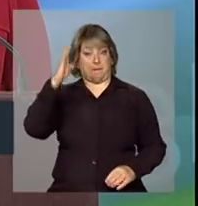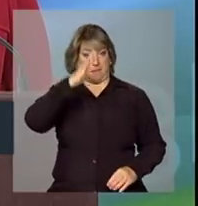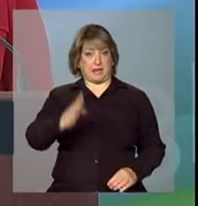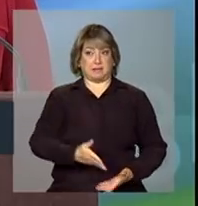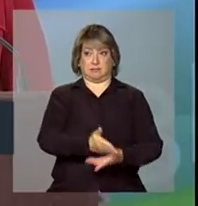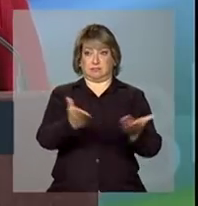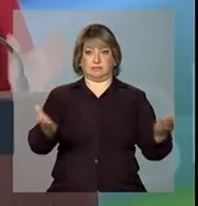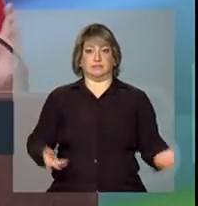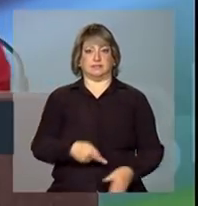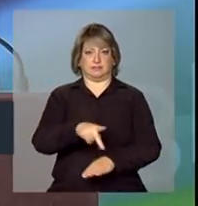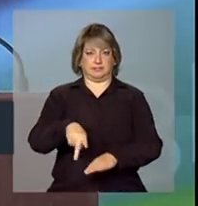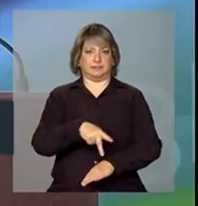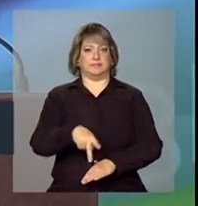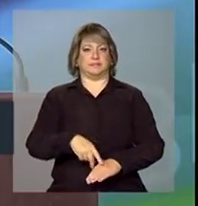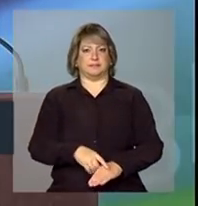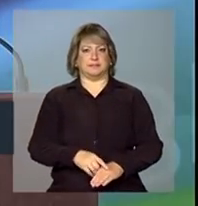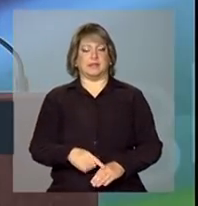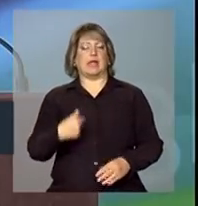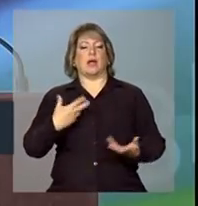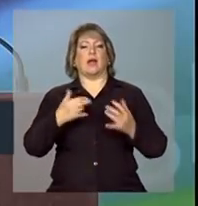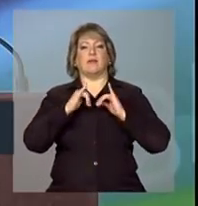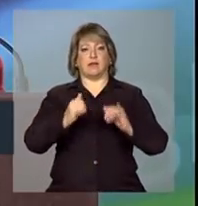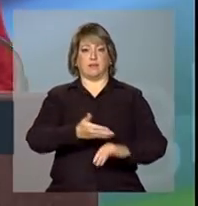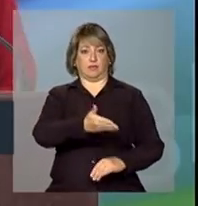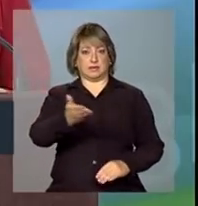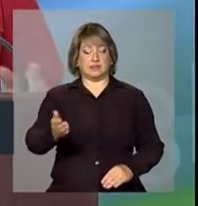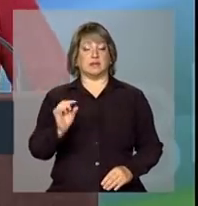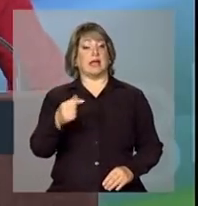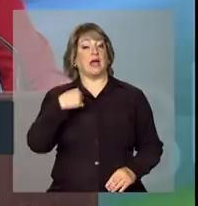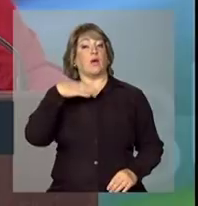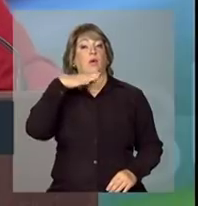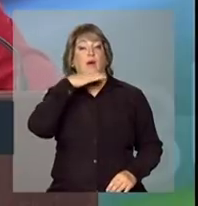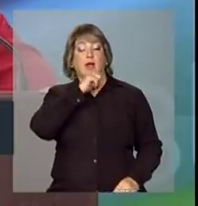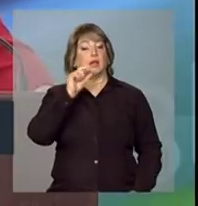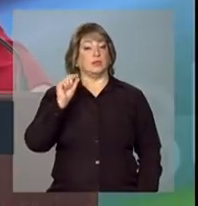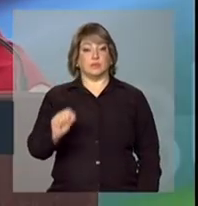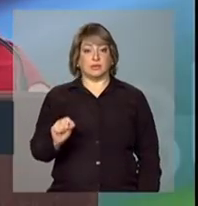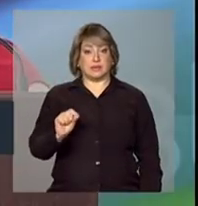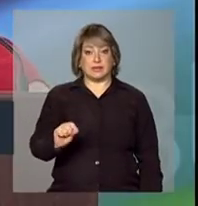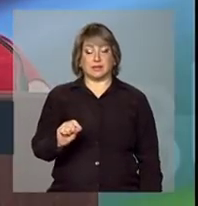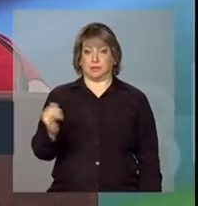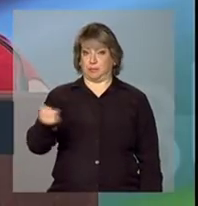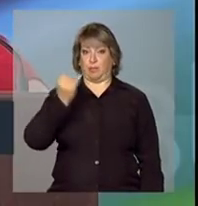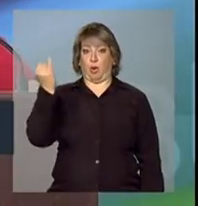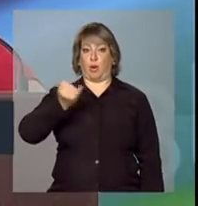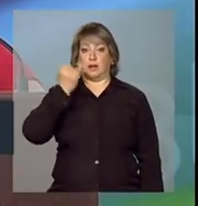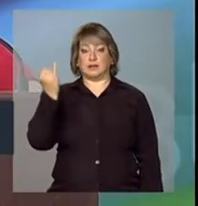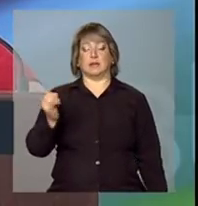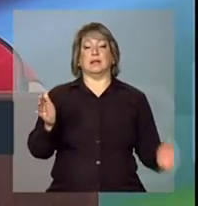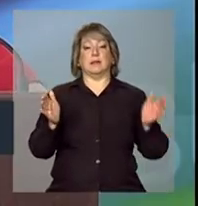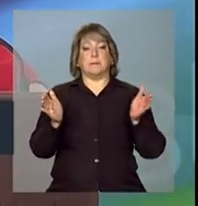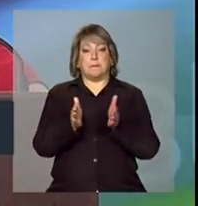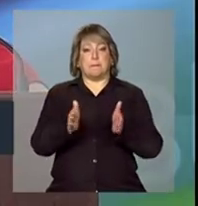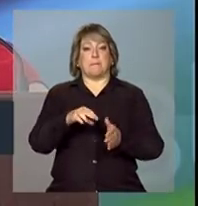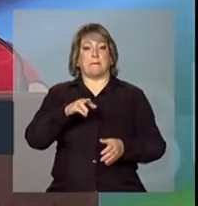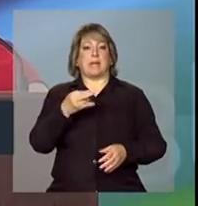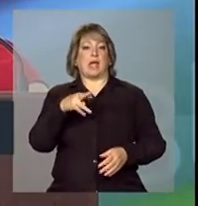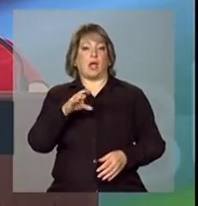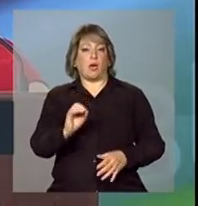e eu queria dizer aos senhores que eu acho que a importância das micro e pequenas